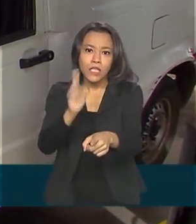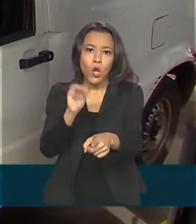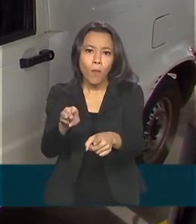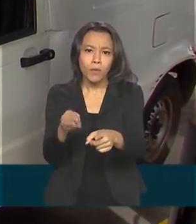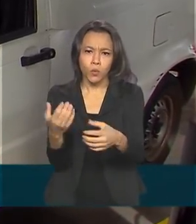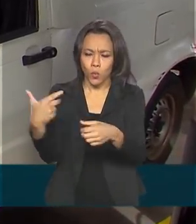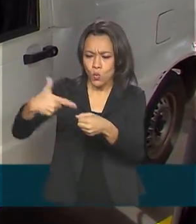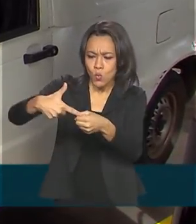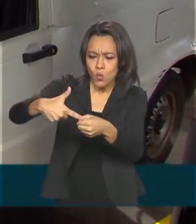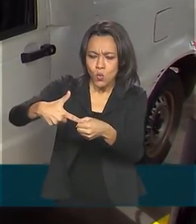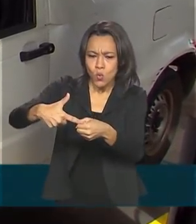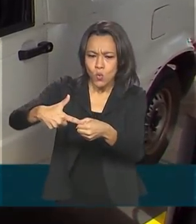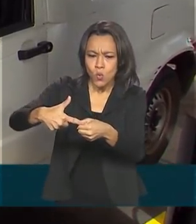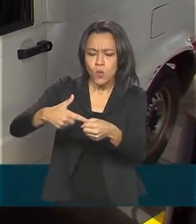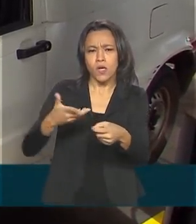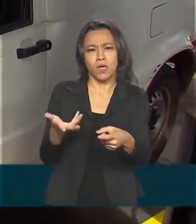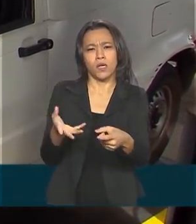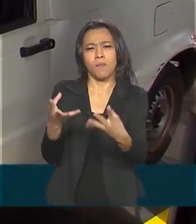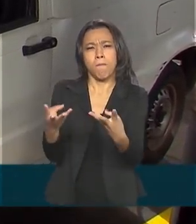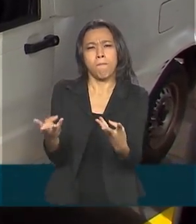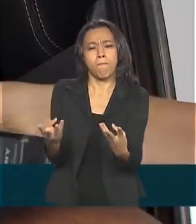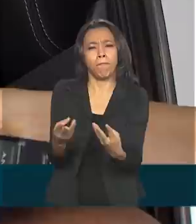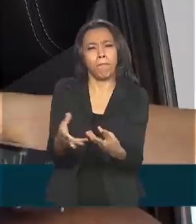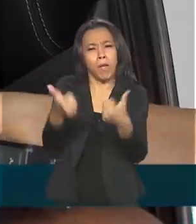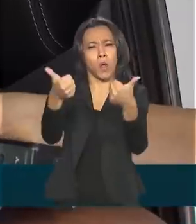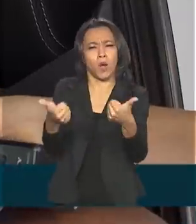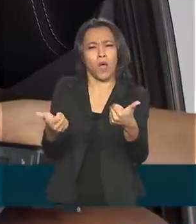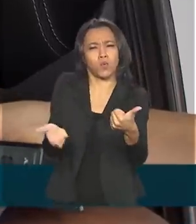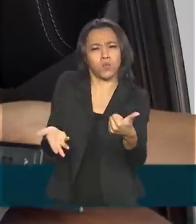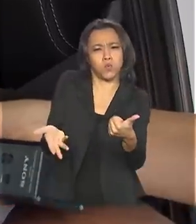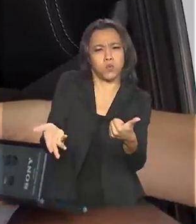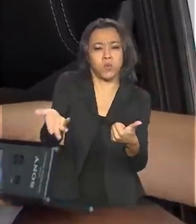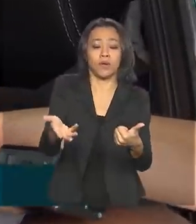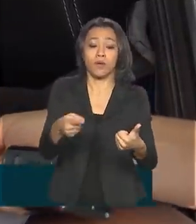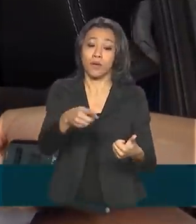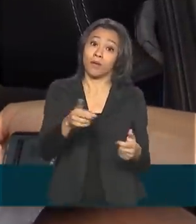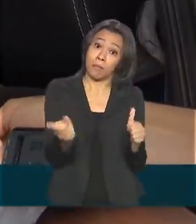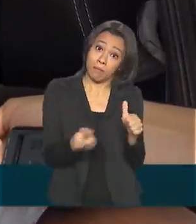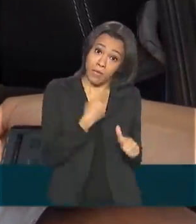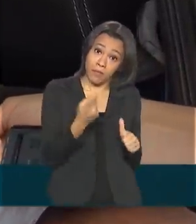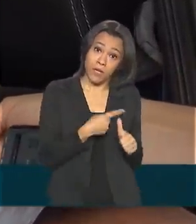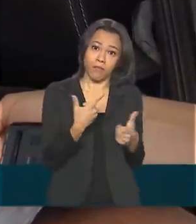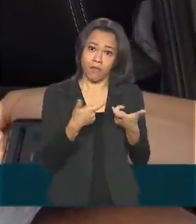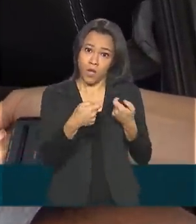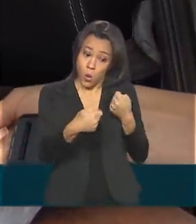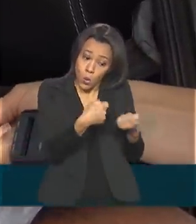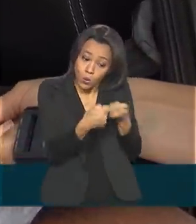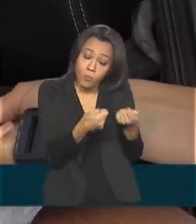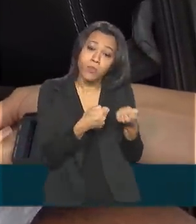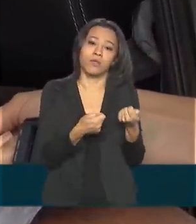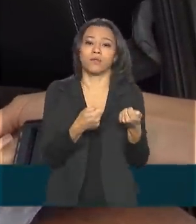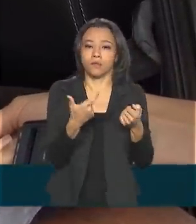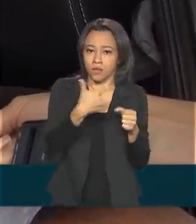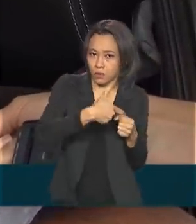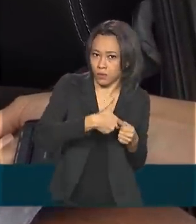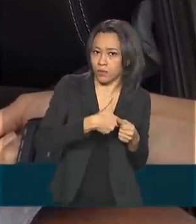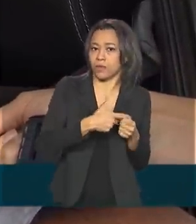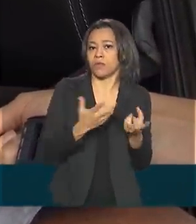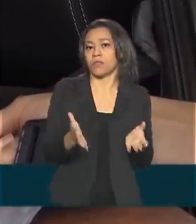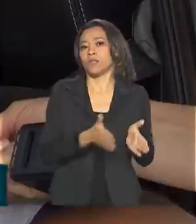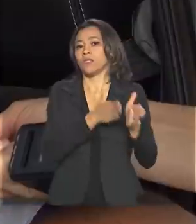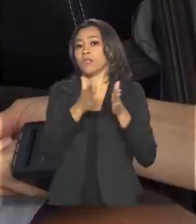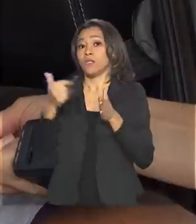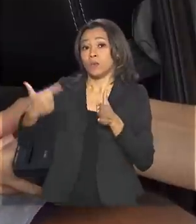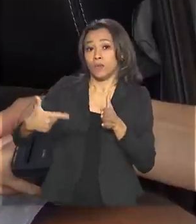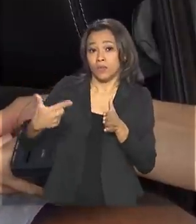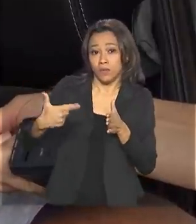é o sonho de consumo de muitos motoristas. Primeiramente é a economia, A gente sempre preza por isso. E o segundo é